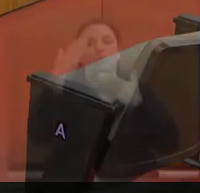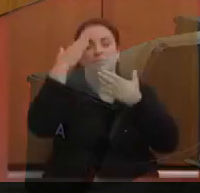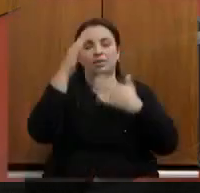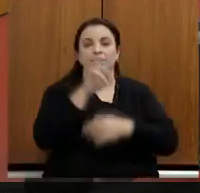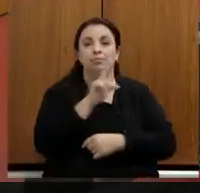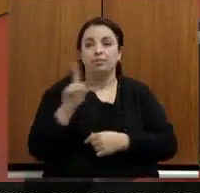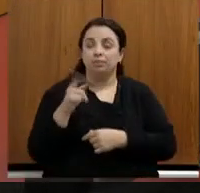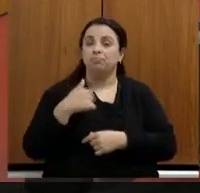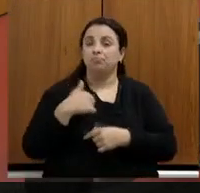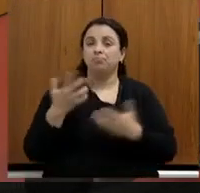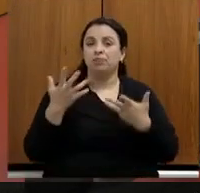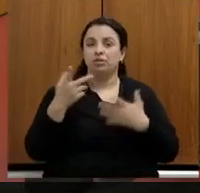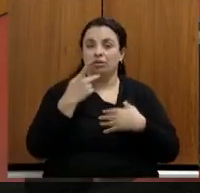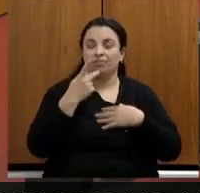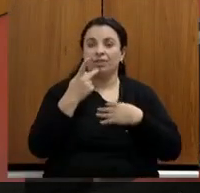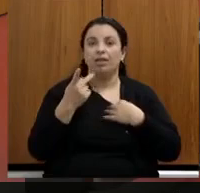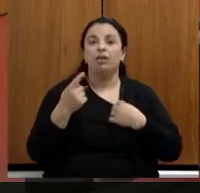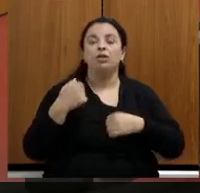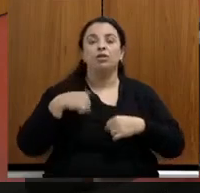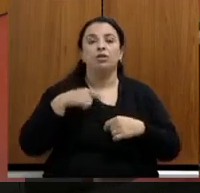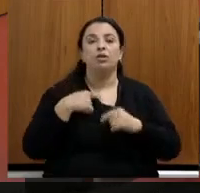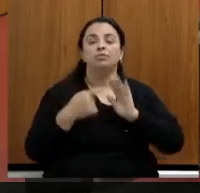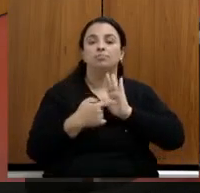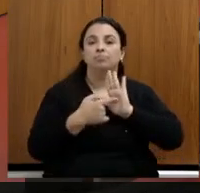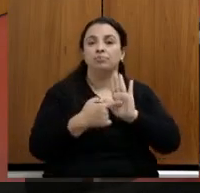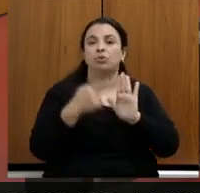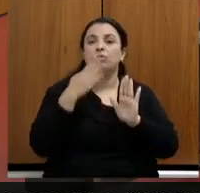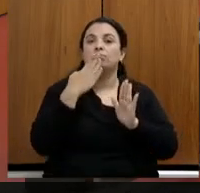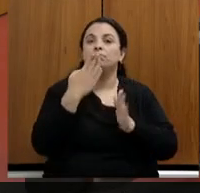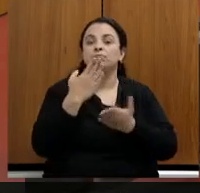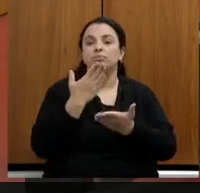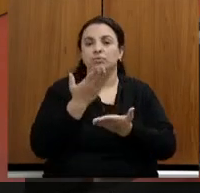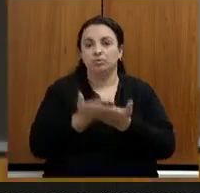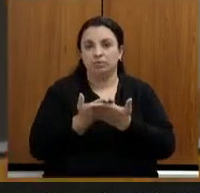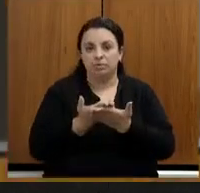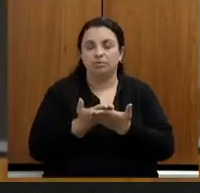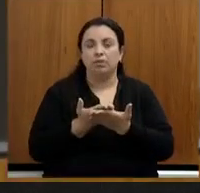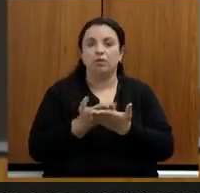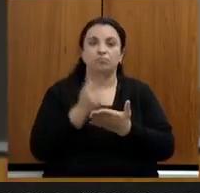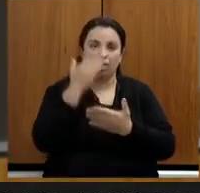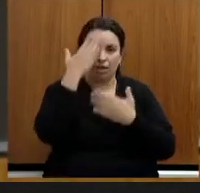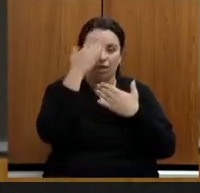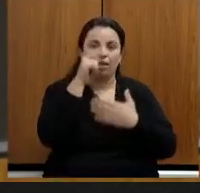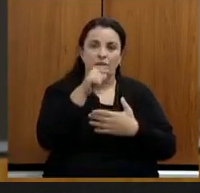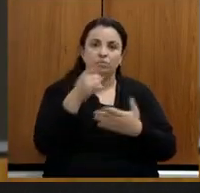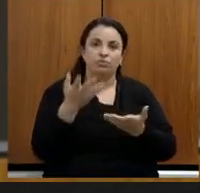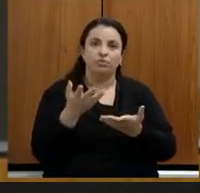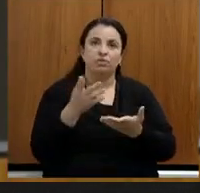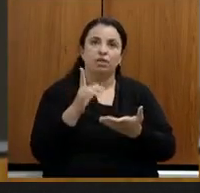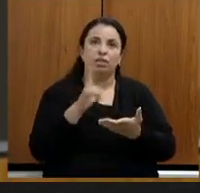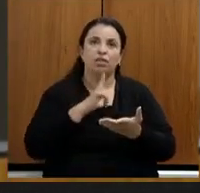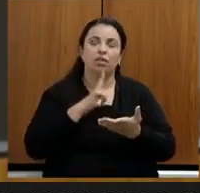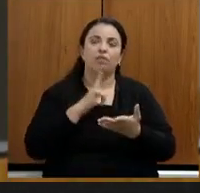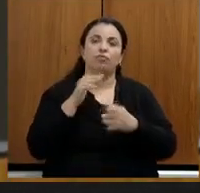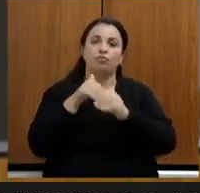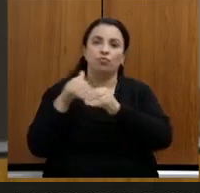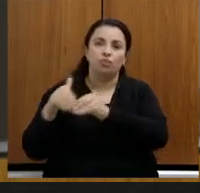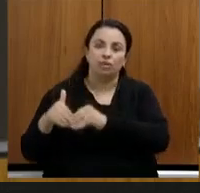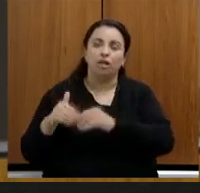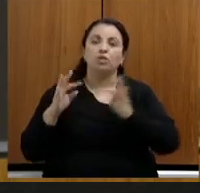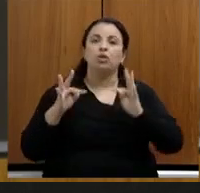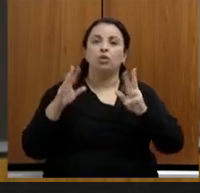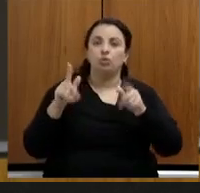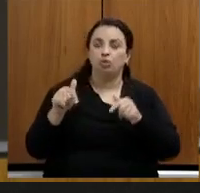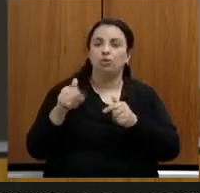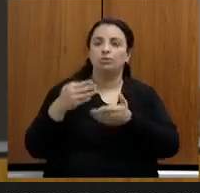só registrar que nós apresentamos como requerimentos agradeço a vossa excelência por tê-los colocado em votação e a todos os